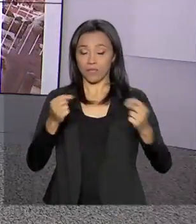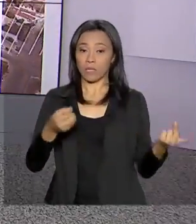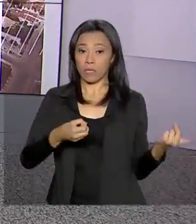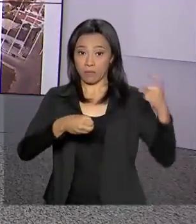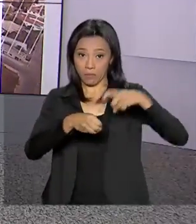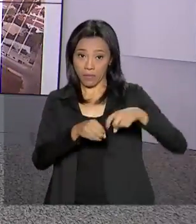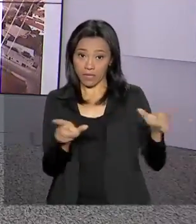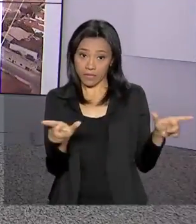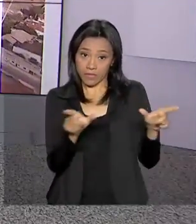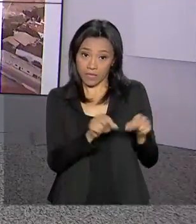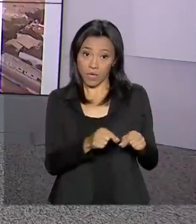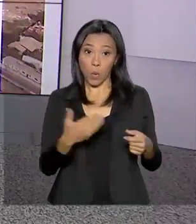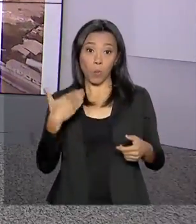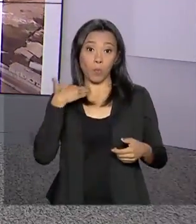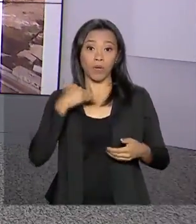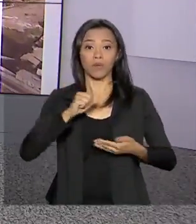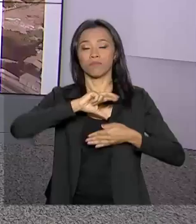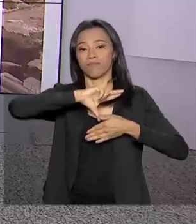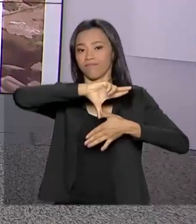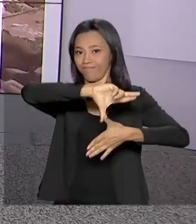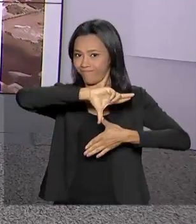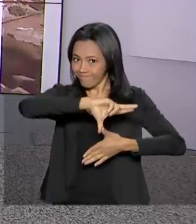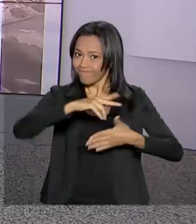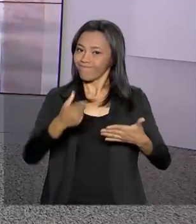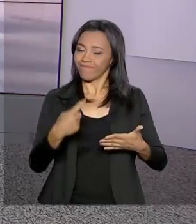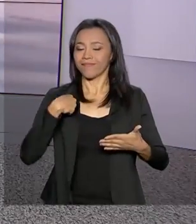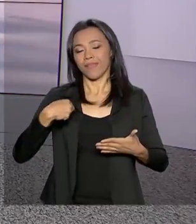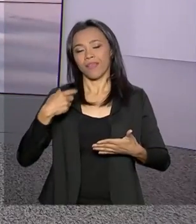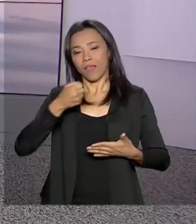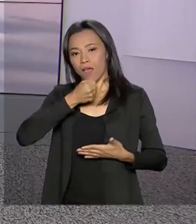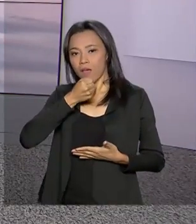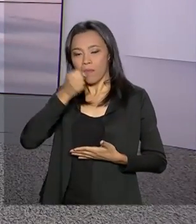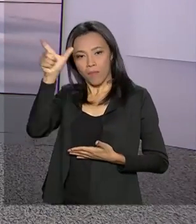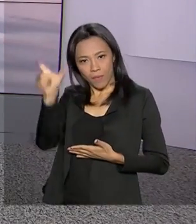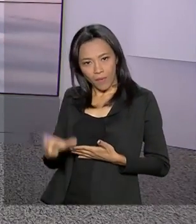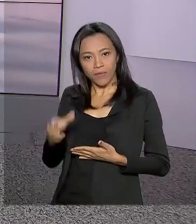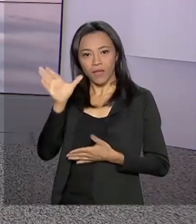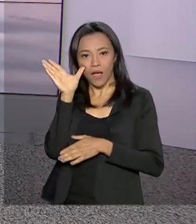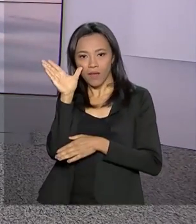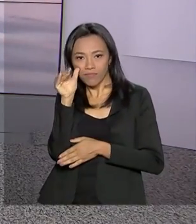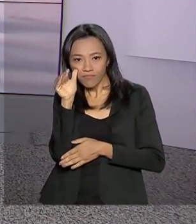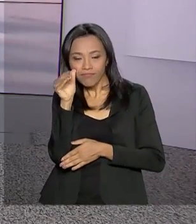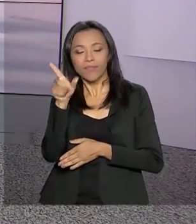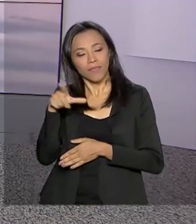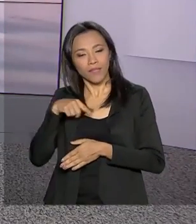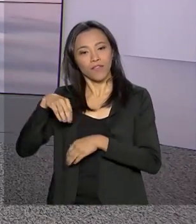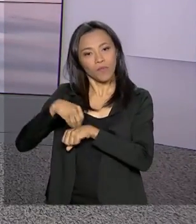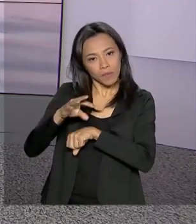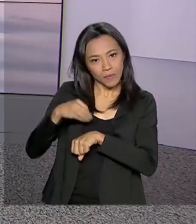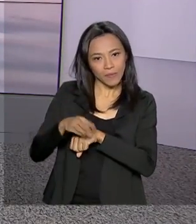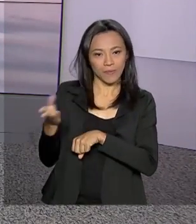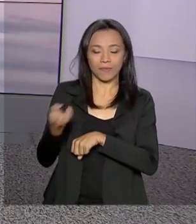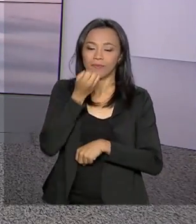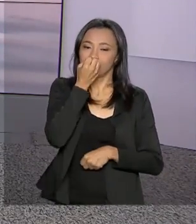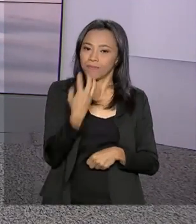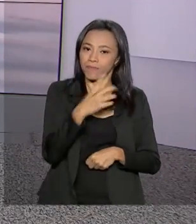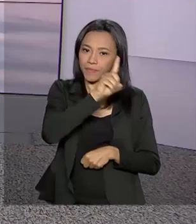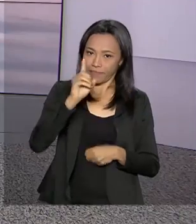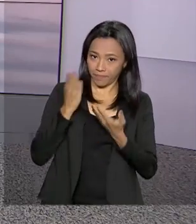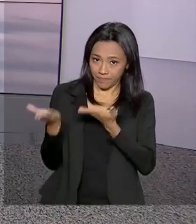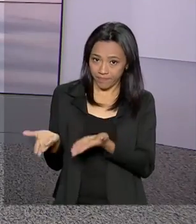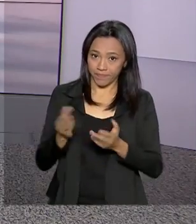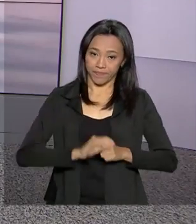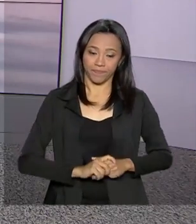Desenvolvimento da América Latina. A repórter Gabriela Noronha está lá acompanhando e tem ao vivo as informações pra gente. Oi, Gabriela, bom dia pra você.